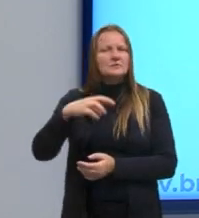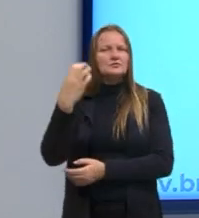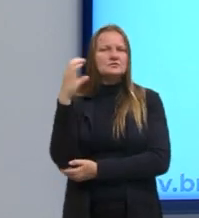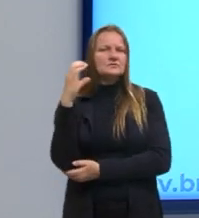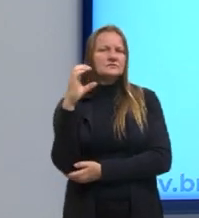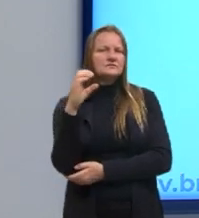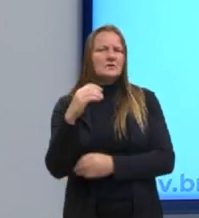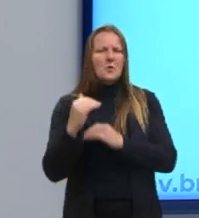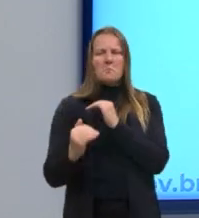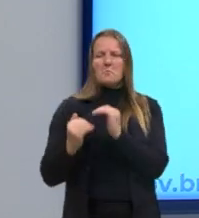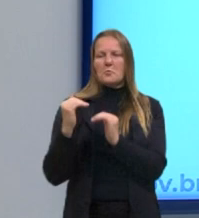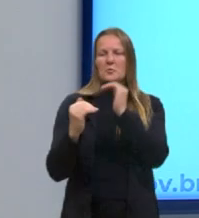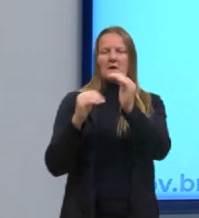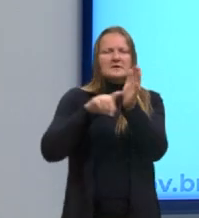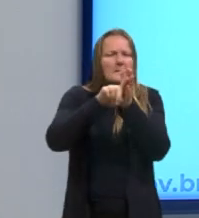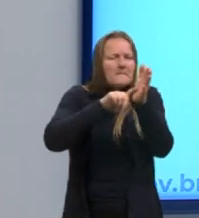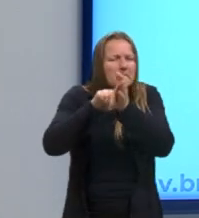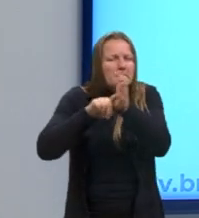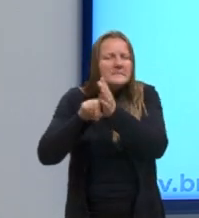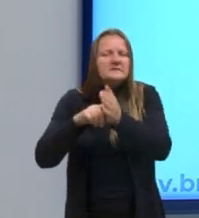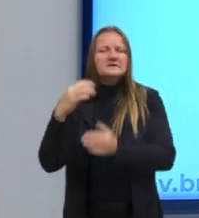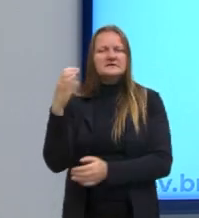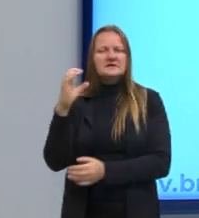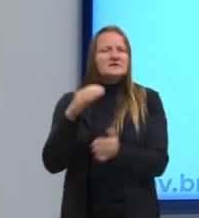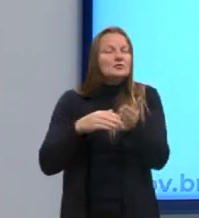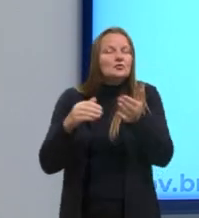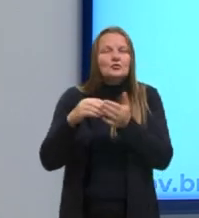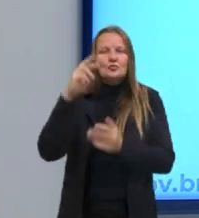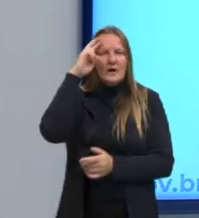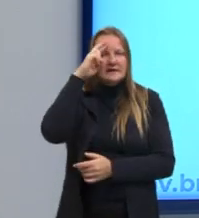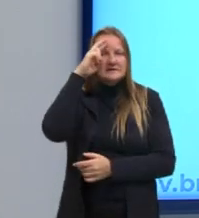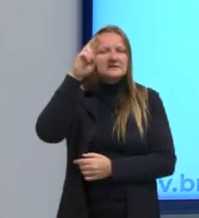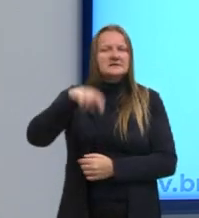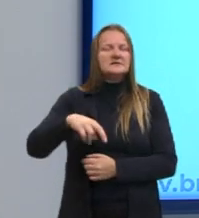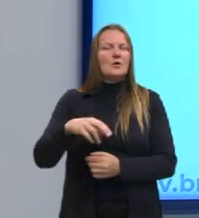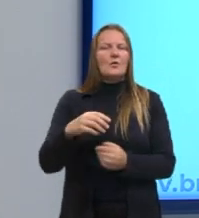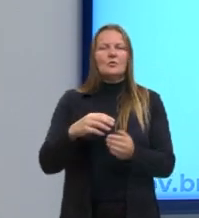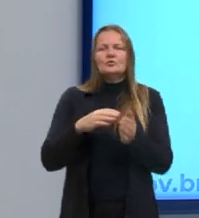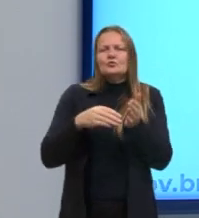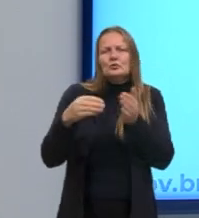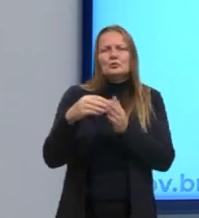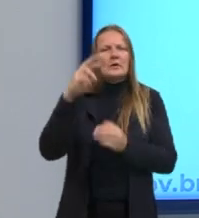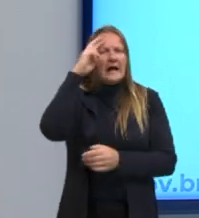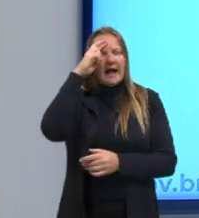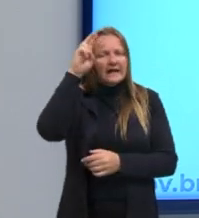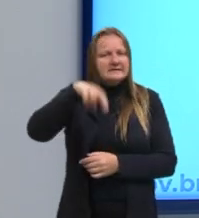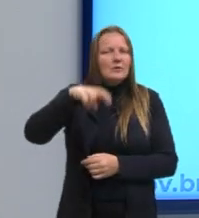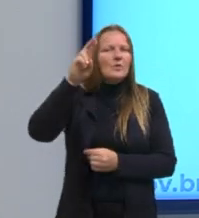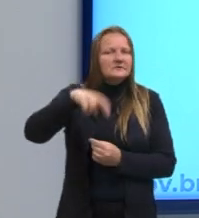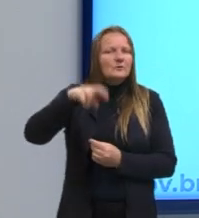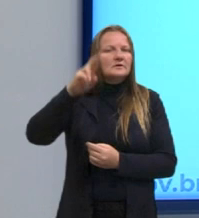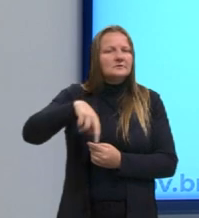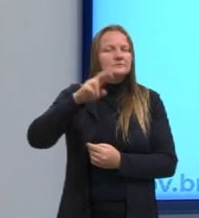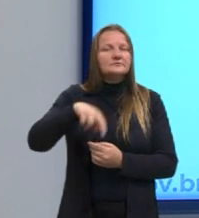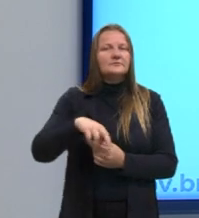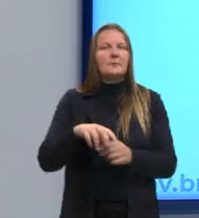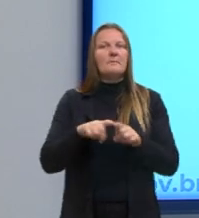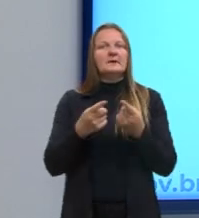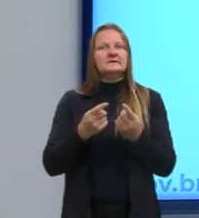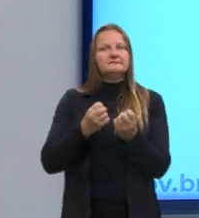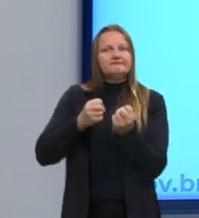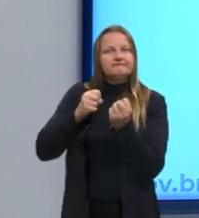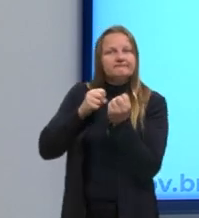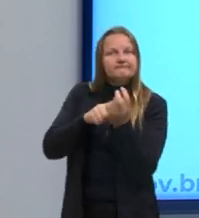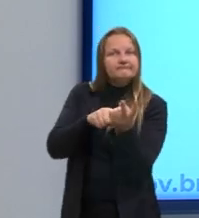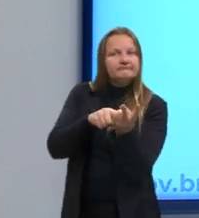ao progresso, à pesquisa, à ciência. Agora resolvemos os problemas pela razão. Só que aqui vai criar uma dicotomia.